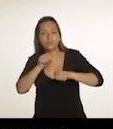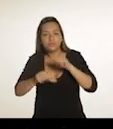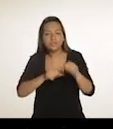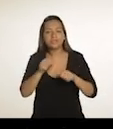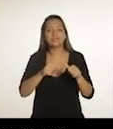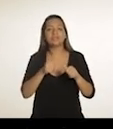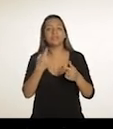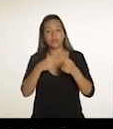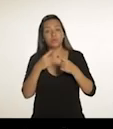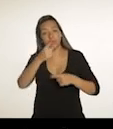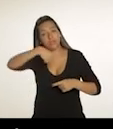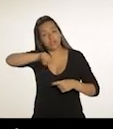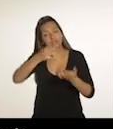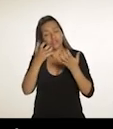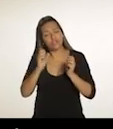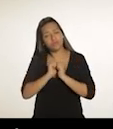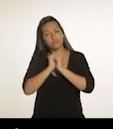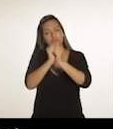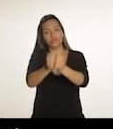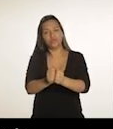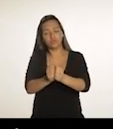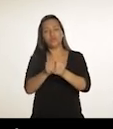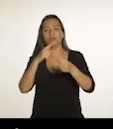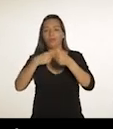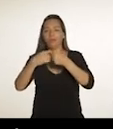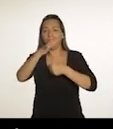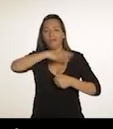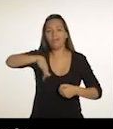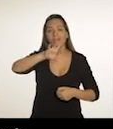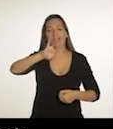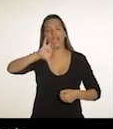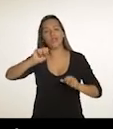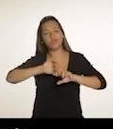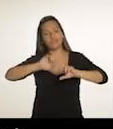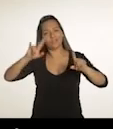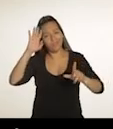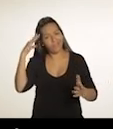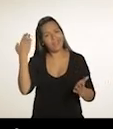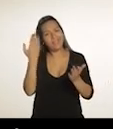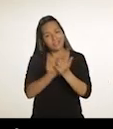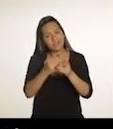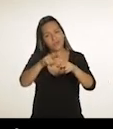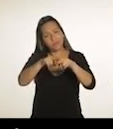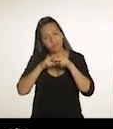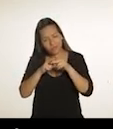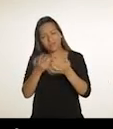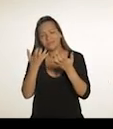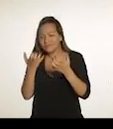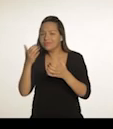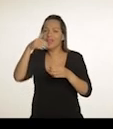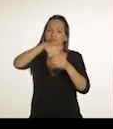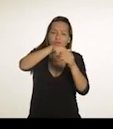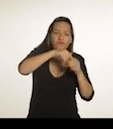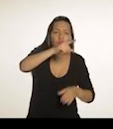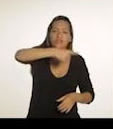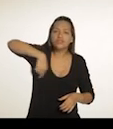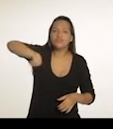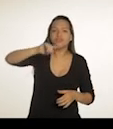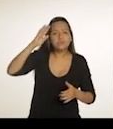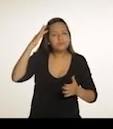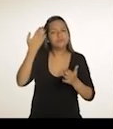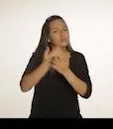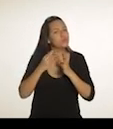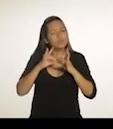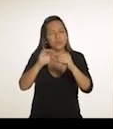pedindo a confiança das pessoas de que a gente vai conseguir construir junto uma cidade diferente. E é isso que a gente acredita e por isso que a gente pede a confiança